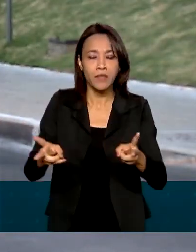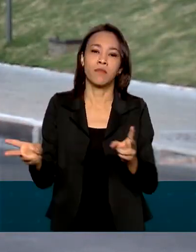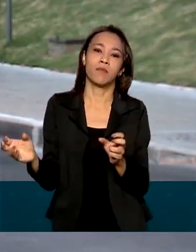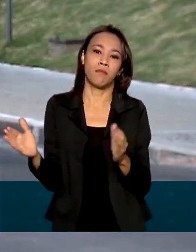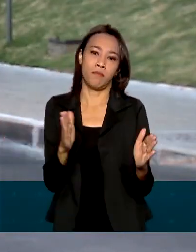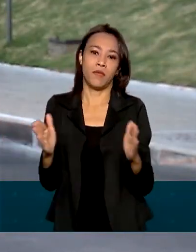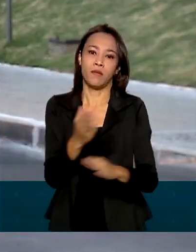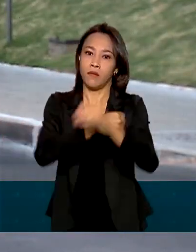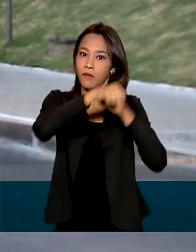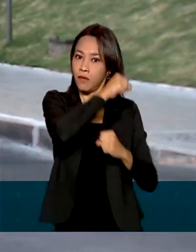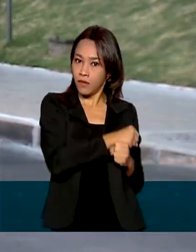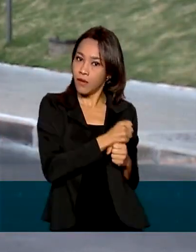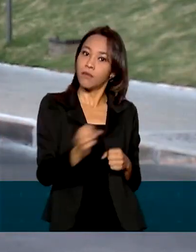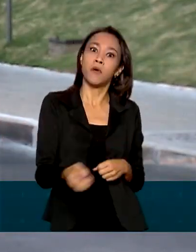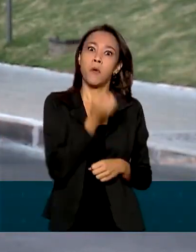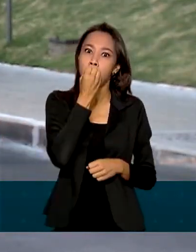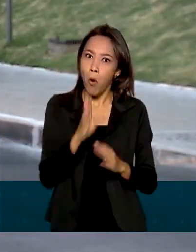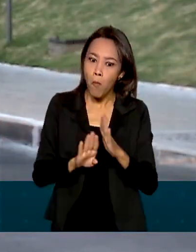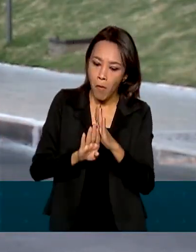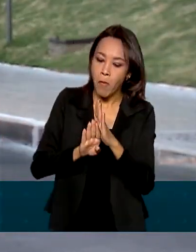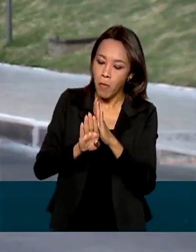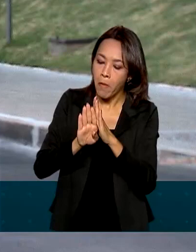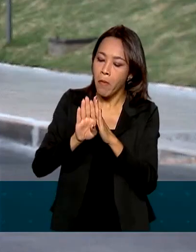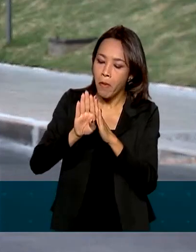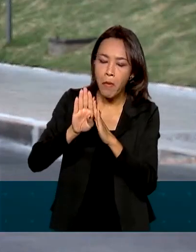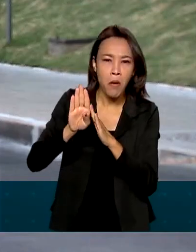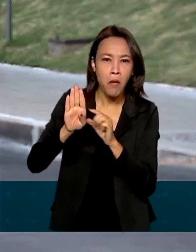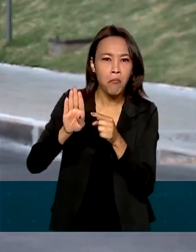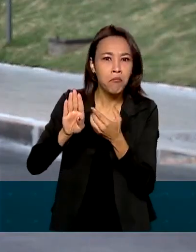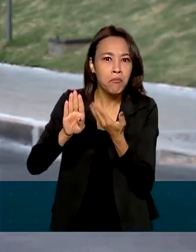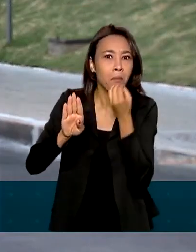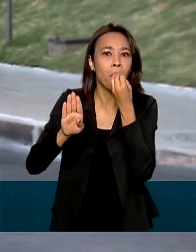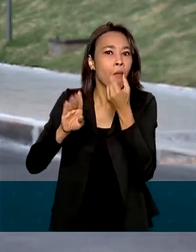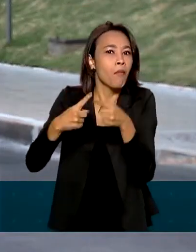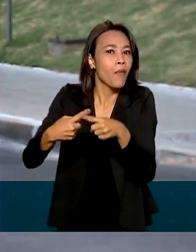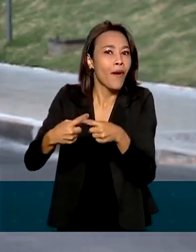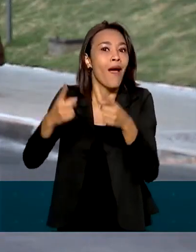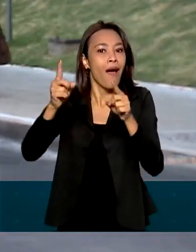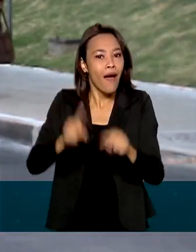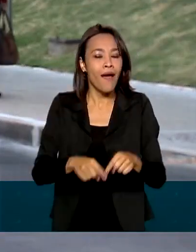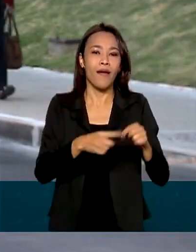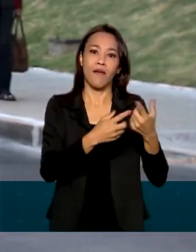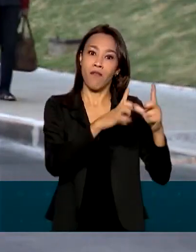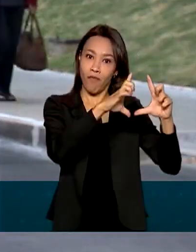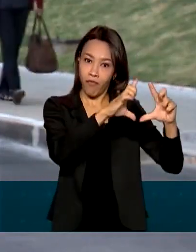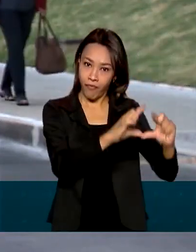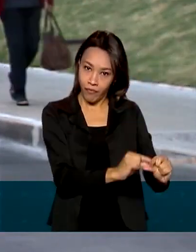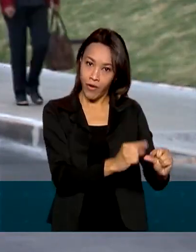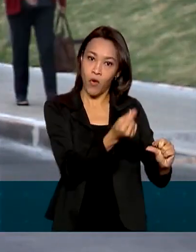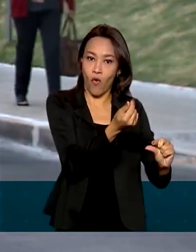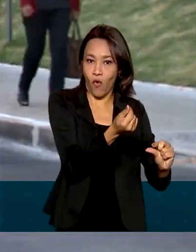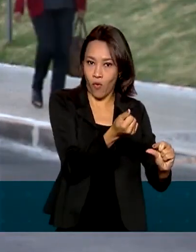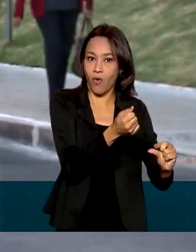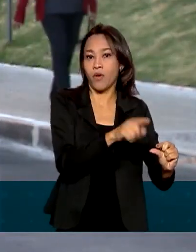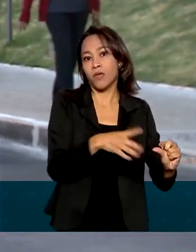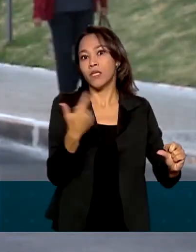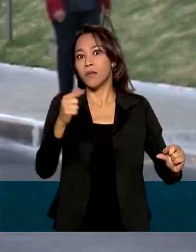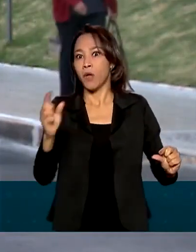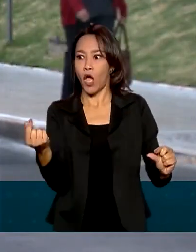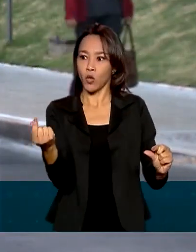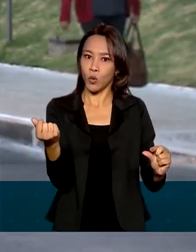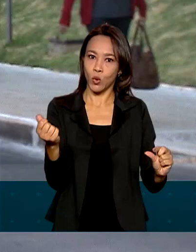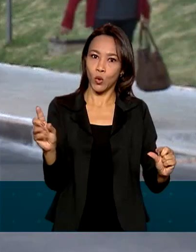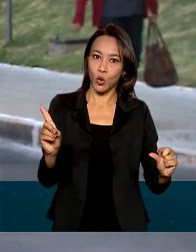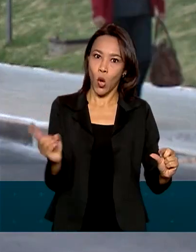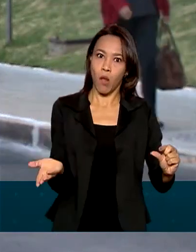passado. O bom desempenho está associado principalmente à desvalorização do real frente ao dólar e ao euro, a boa